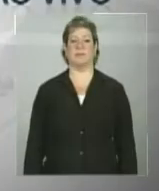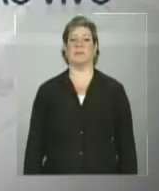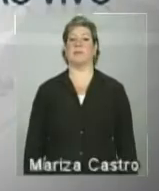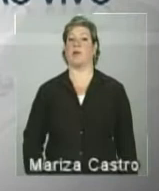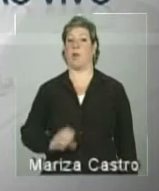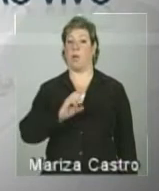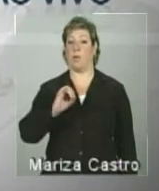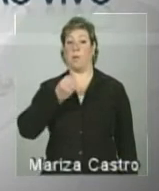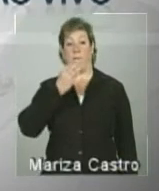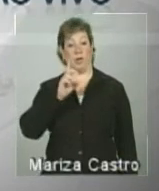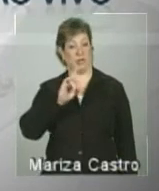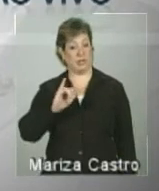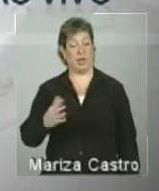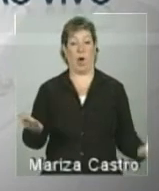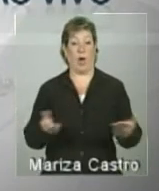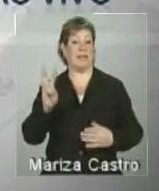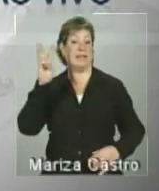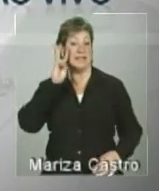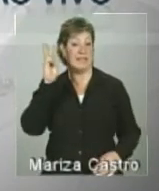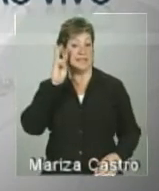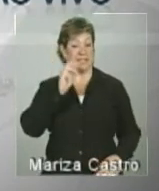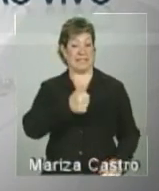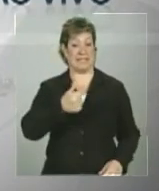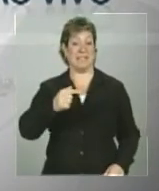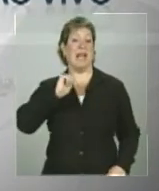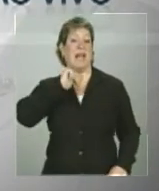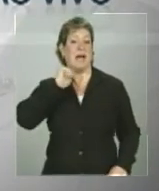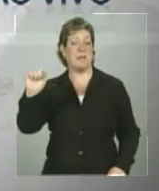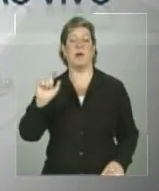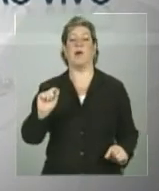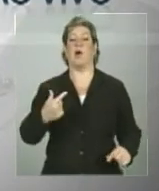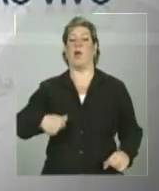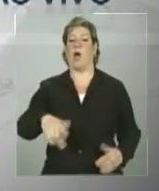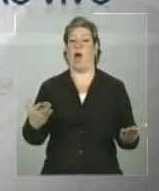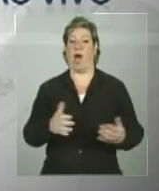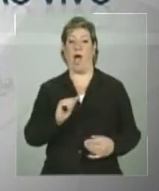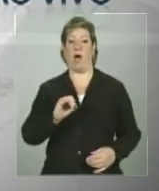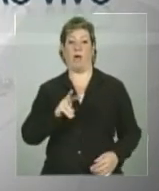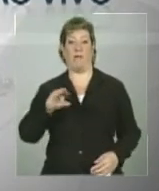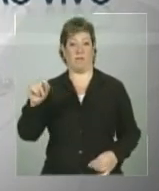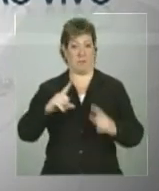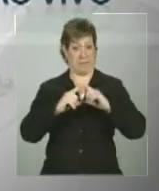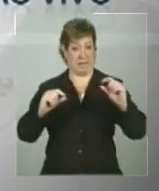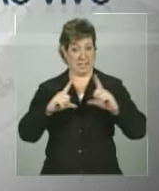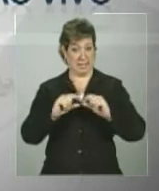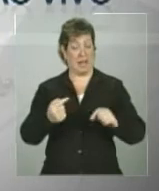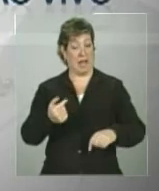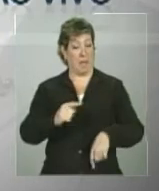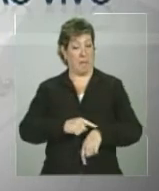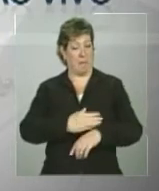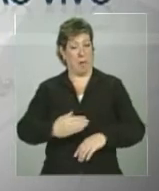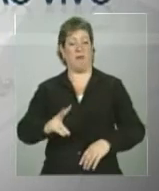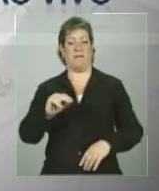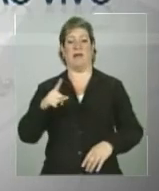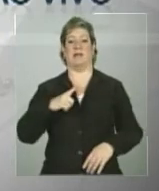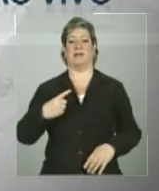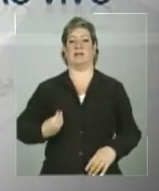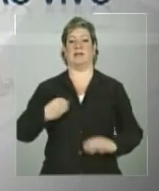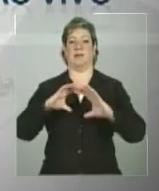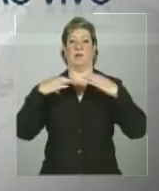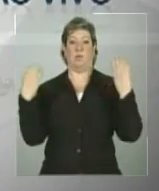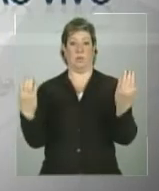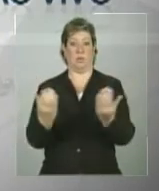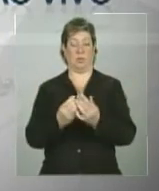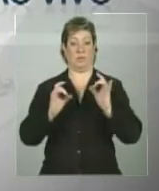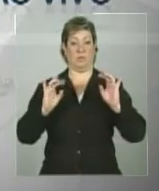Olá, bom dia! Hoje é terça-feira, 17 de abril, e vamos ao vivo a Brasília, onde acontece daqui a pouco a primeira conferência de alto